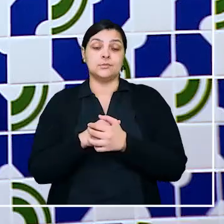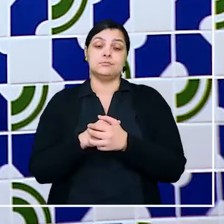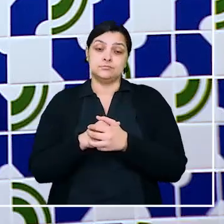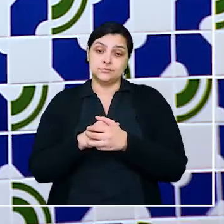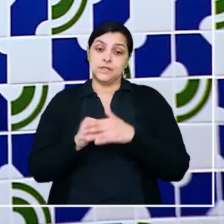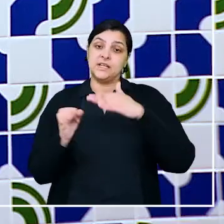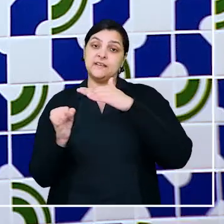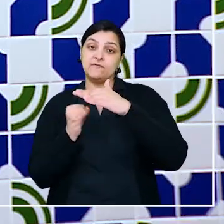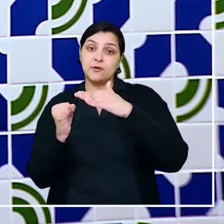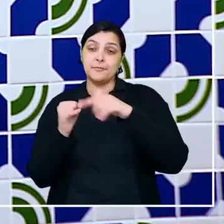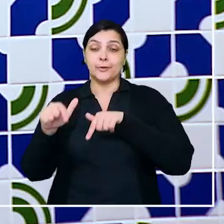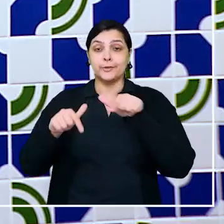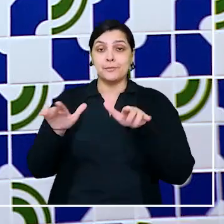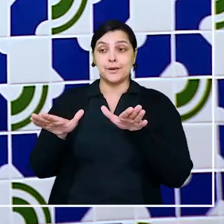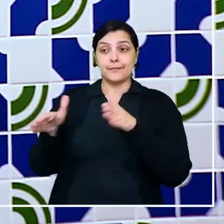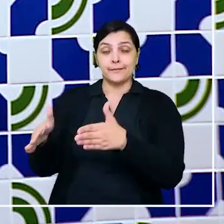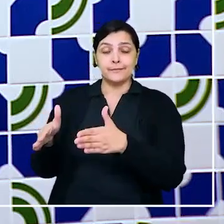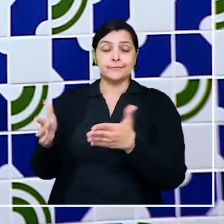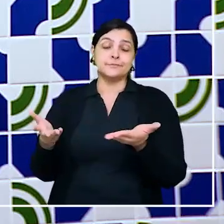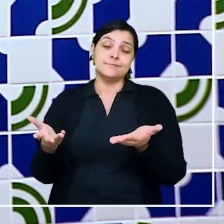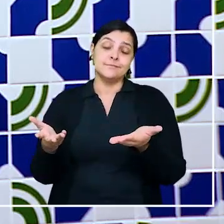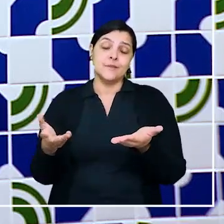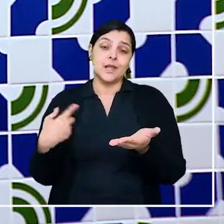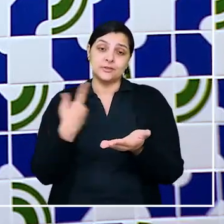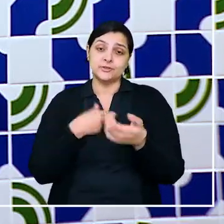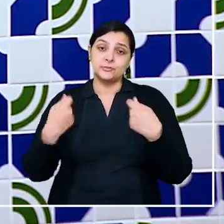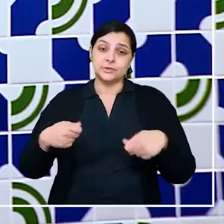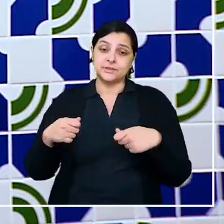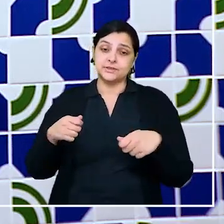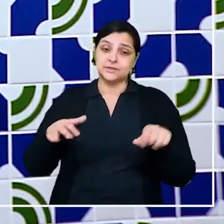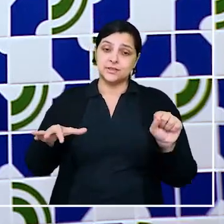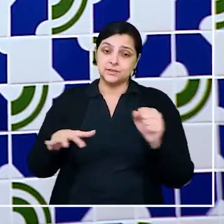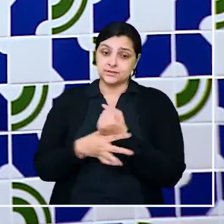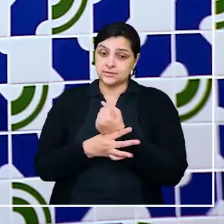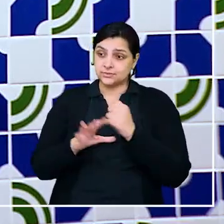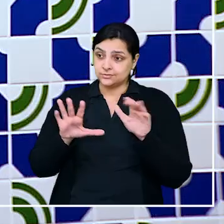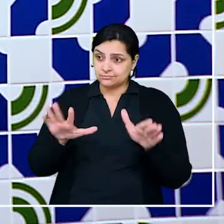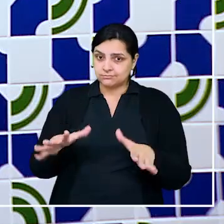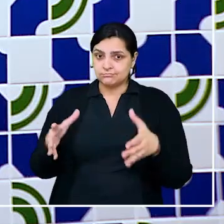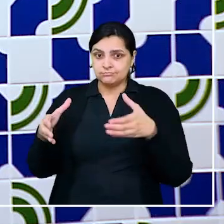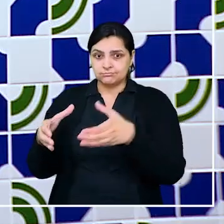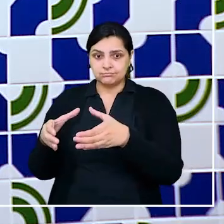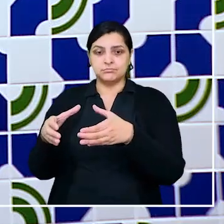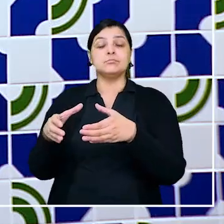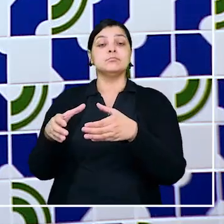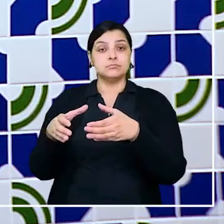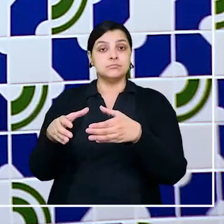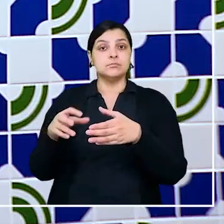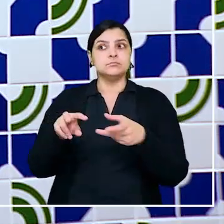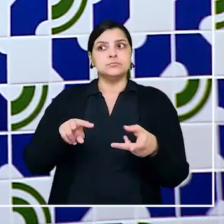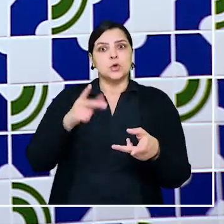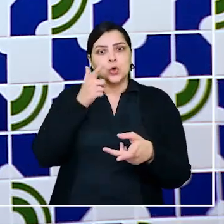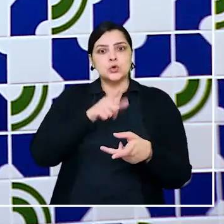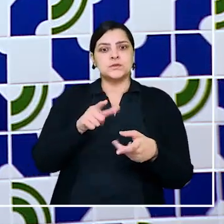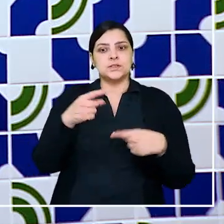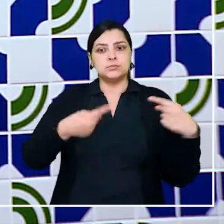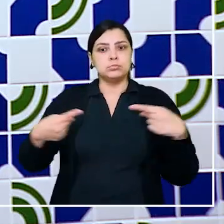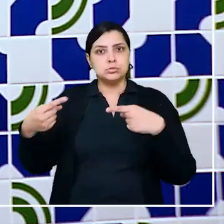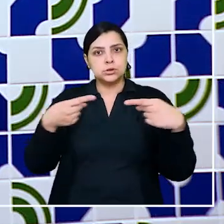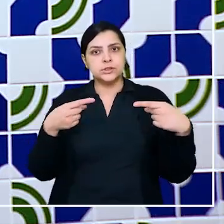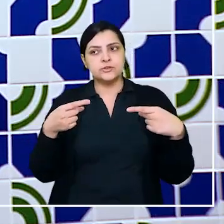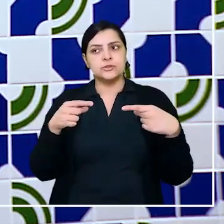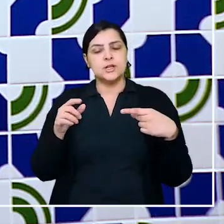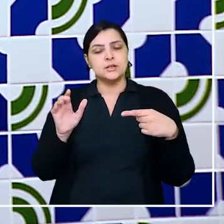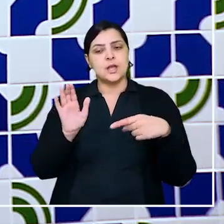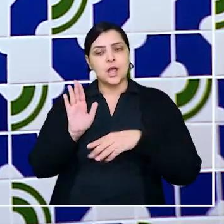são levadas à informalidade. Então, é necessário que se assegure, nessa transição para o mercado formal, políticas